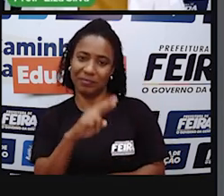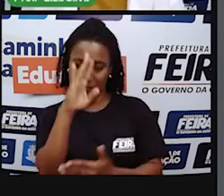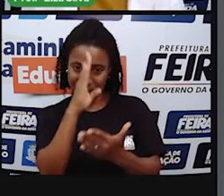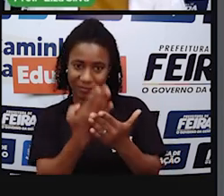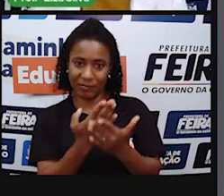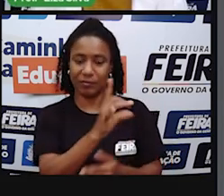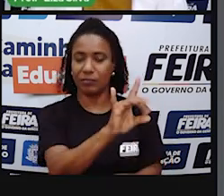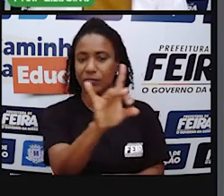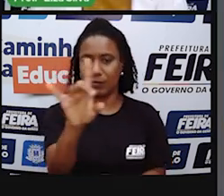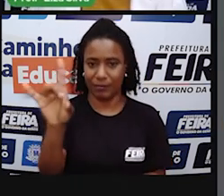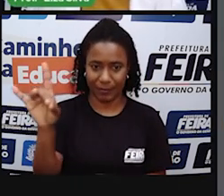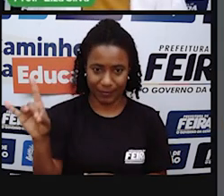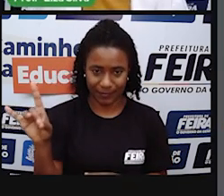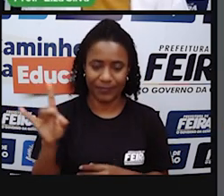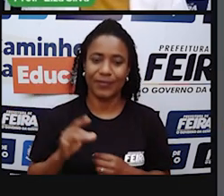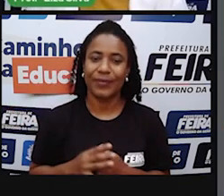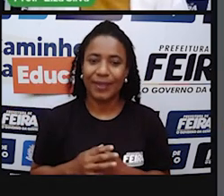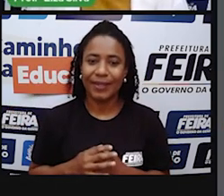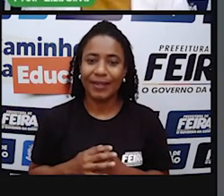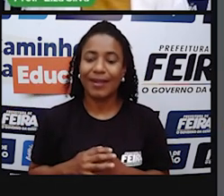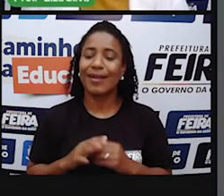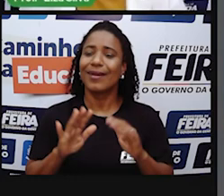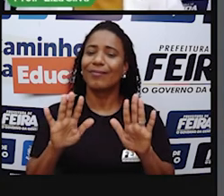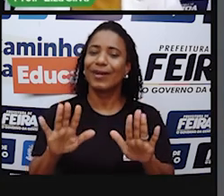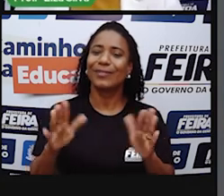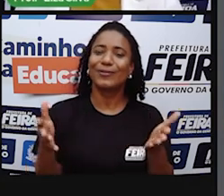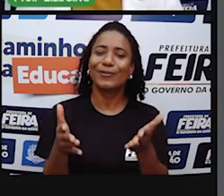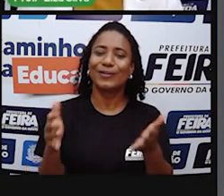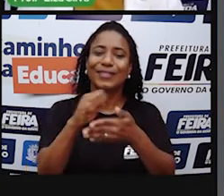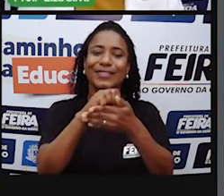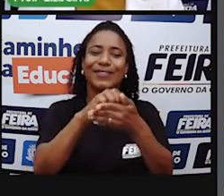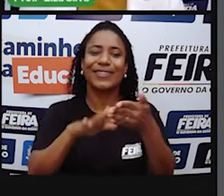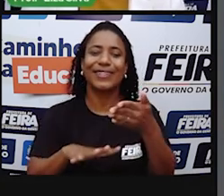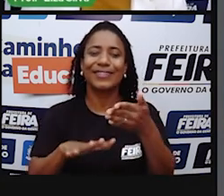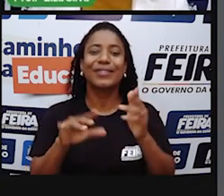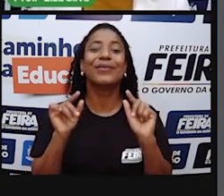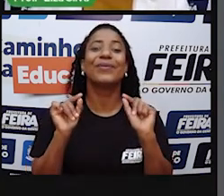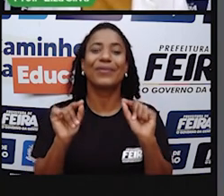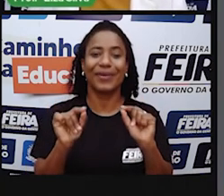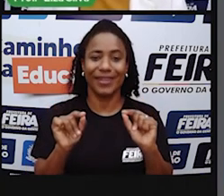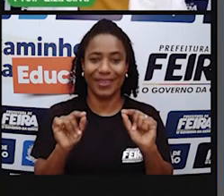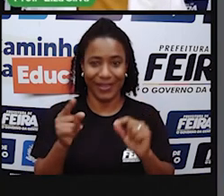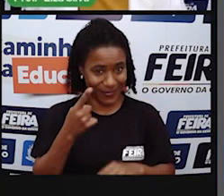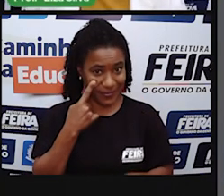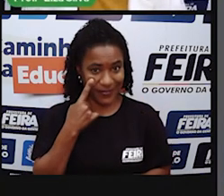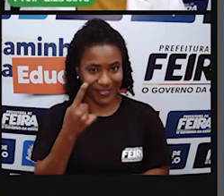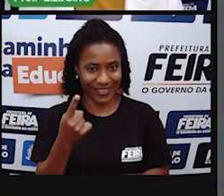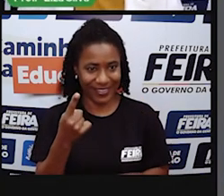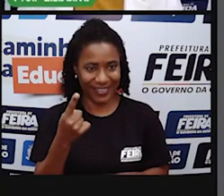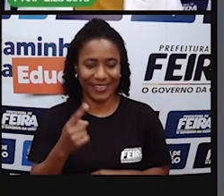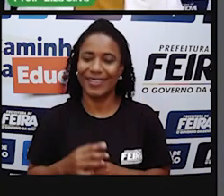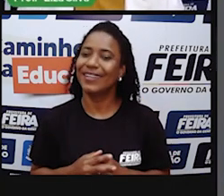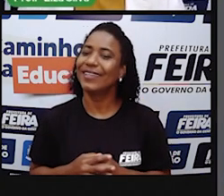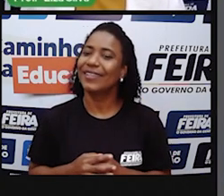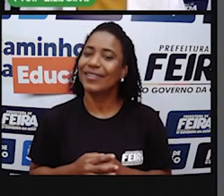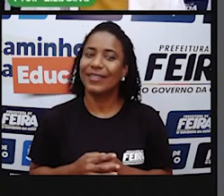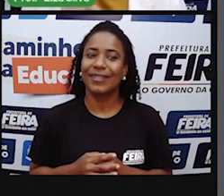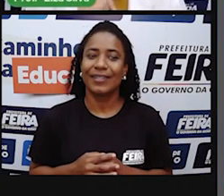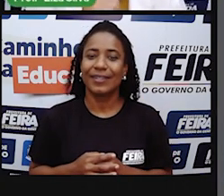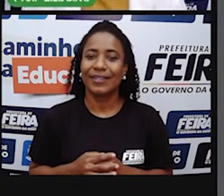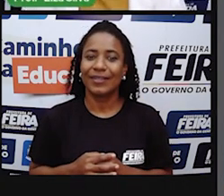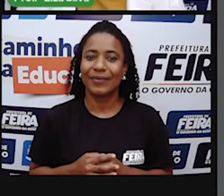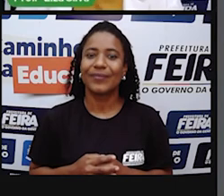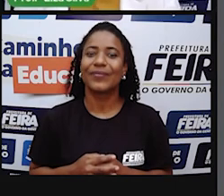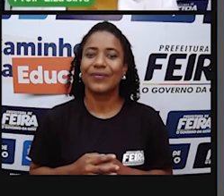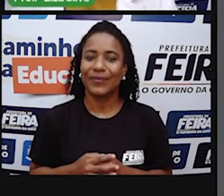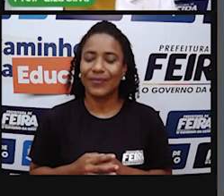crenças E o desafio Da aula de hoje Let's practice Vamos lá? Lá